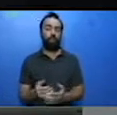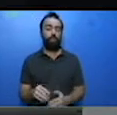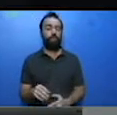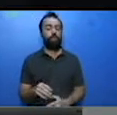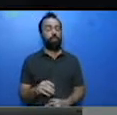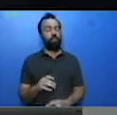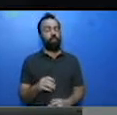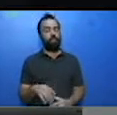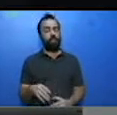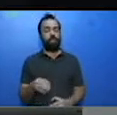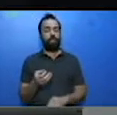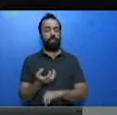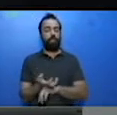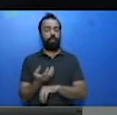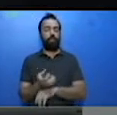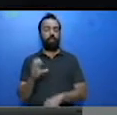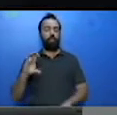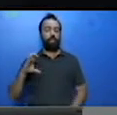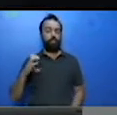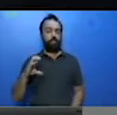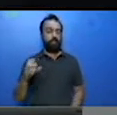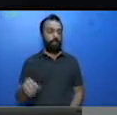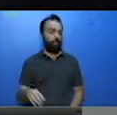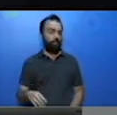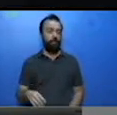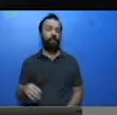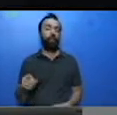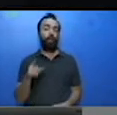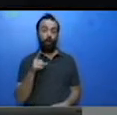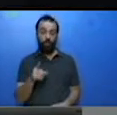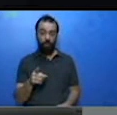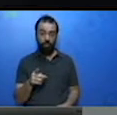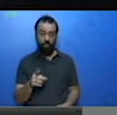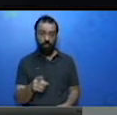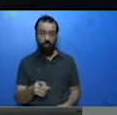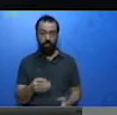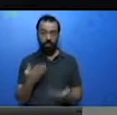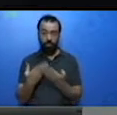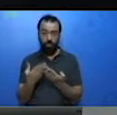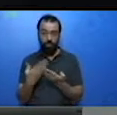plantar. Vamos lá, na página 290.